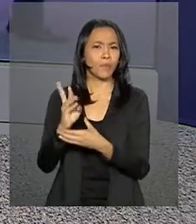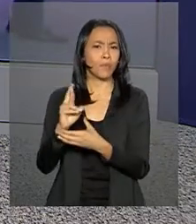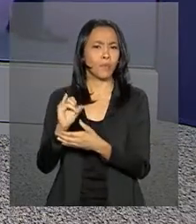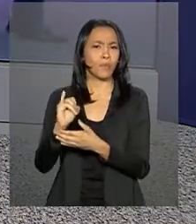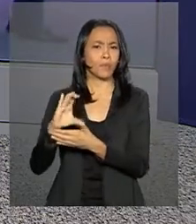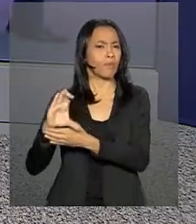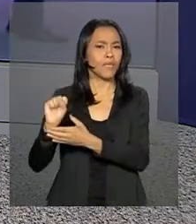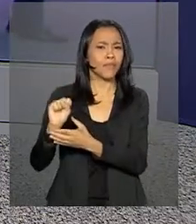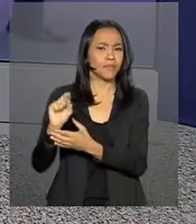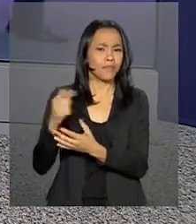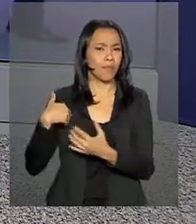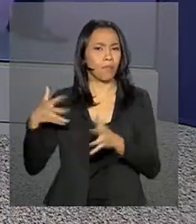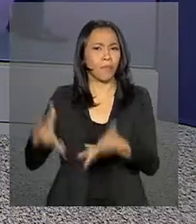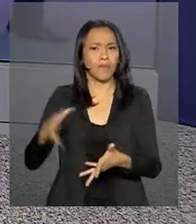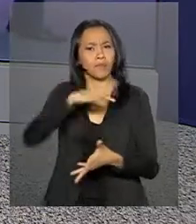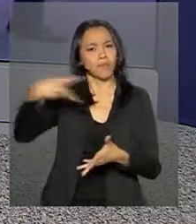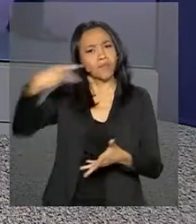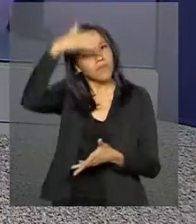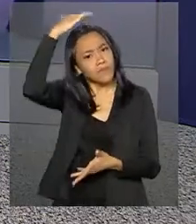Michel Temer, Gabriela?